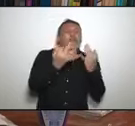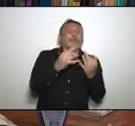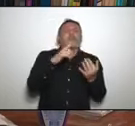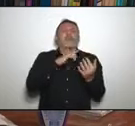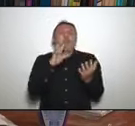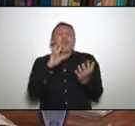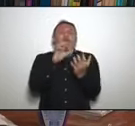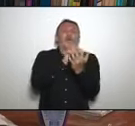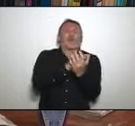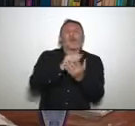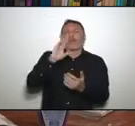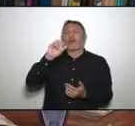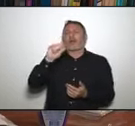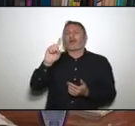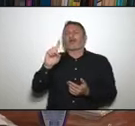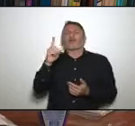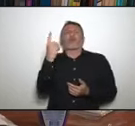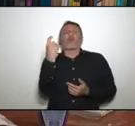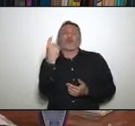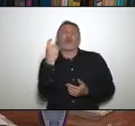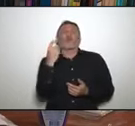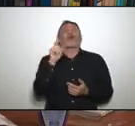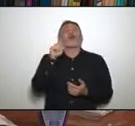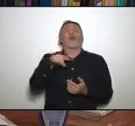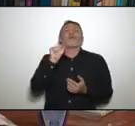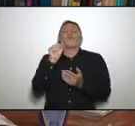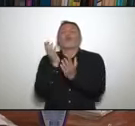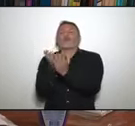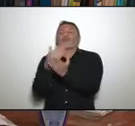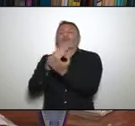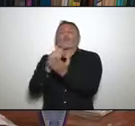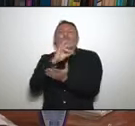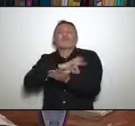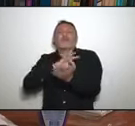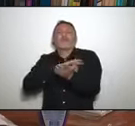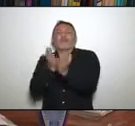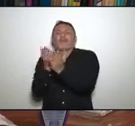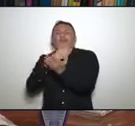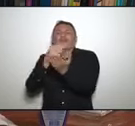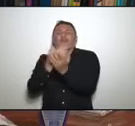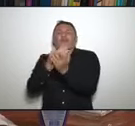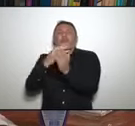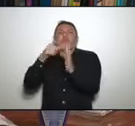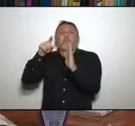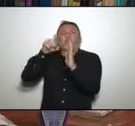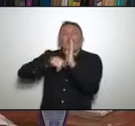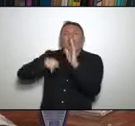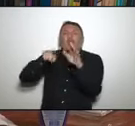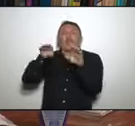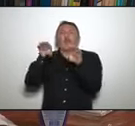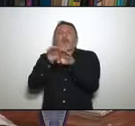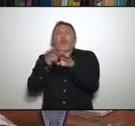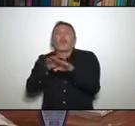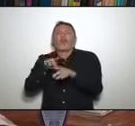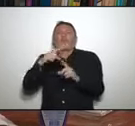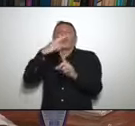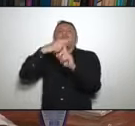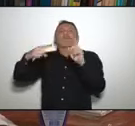governo federal com renda familiar mensal per capita menor ou igual a meio salário mínimo nacional